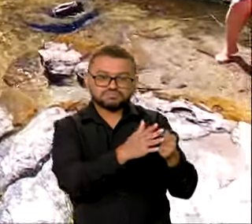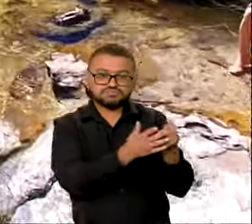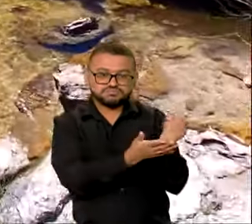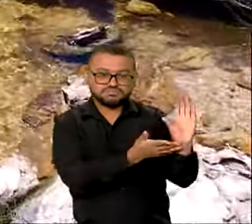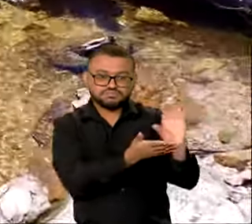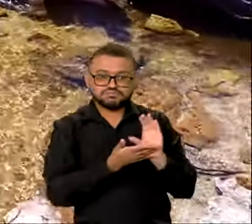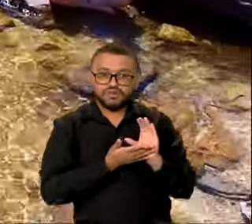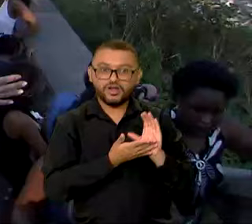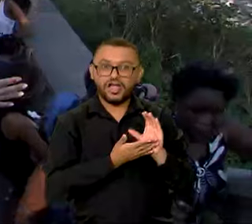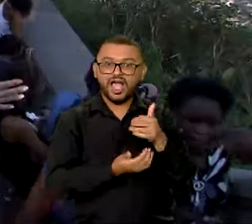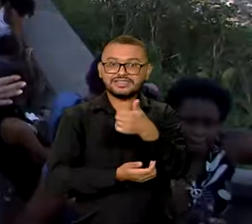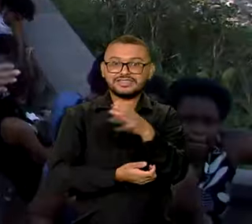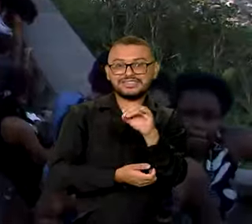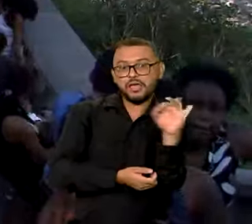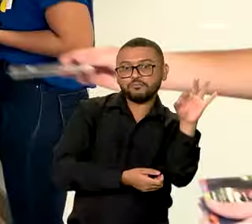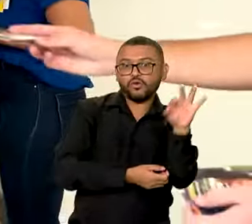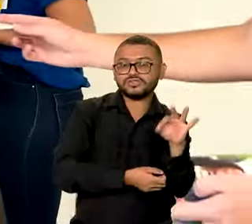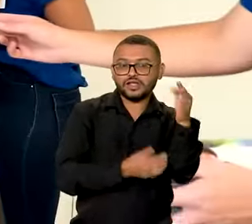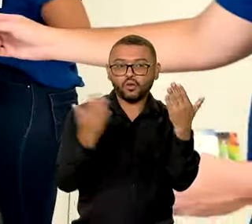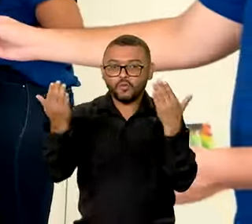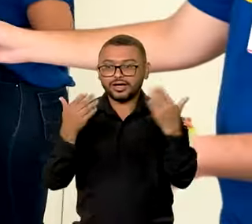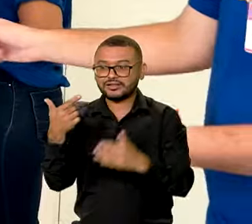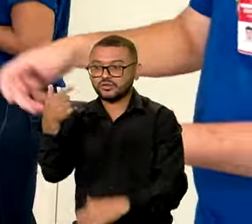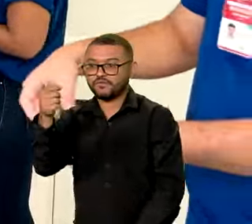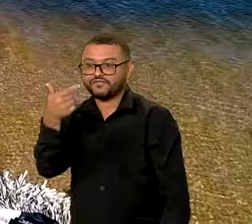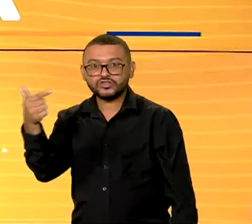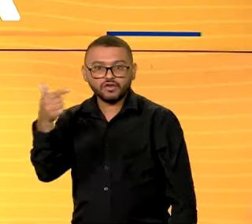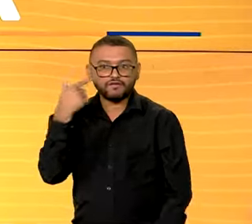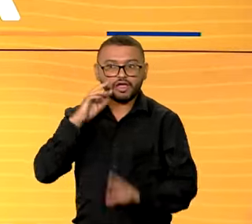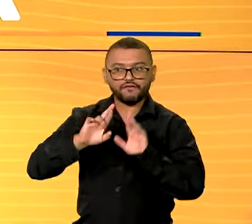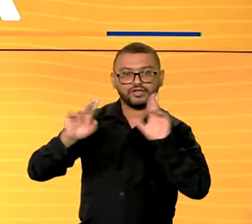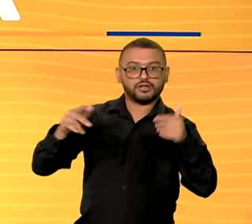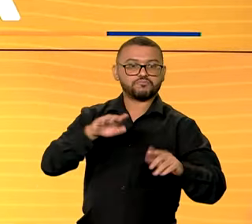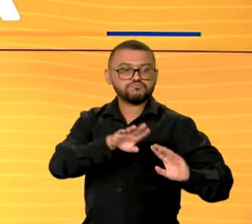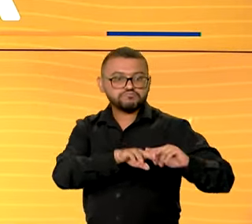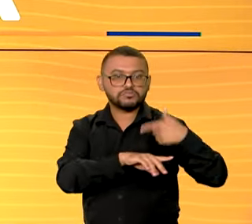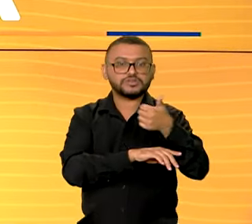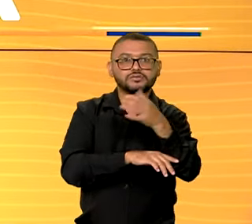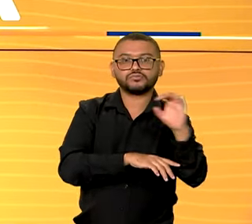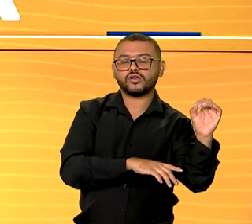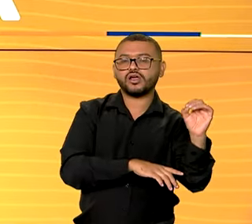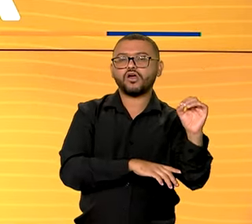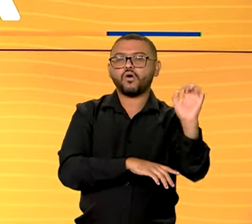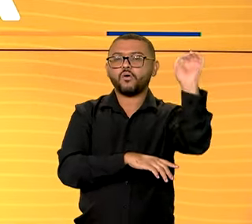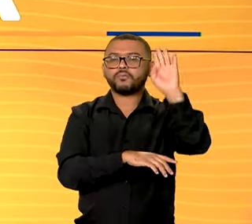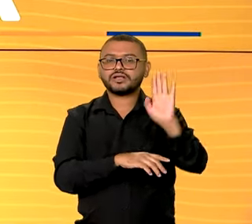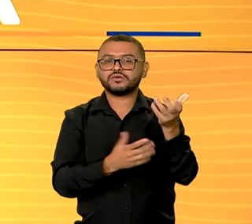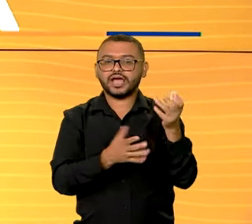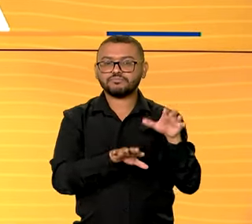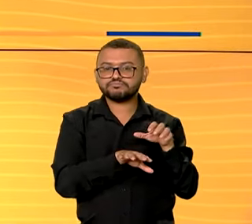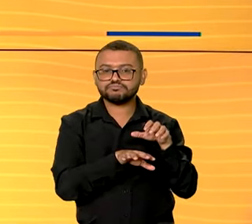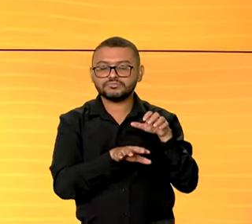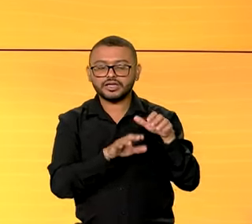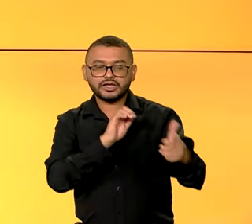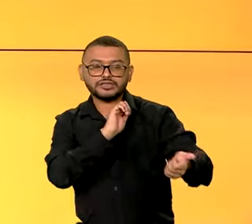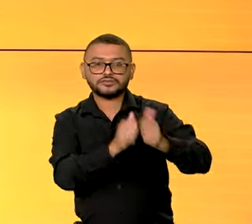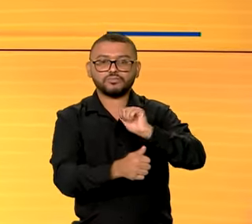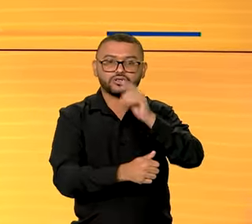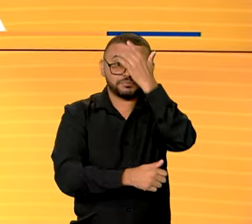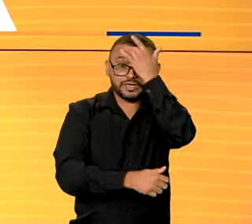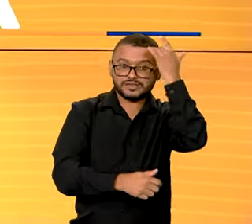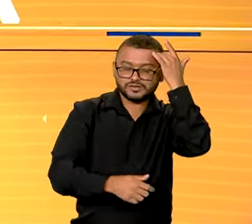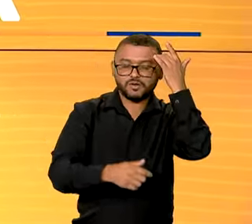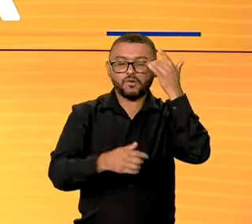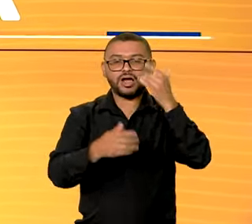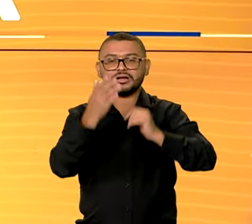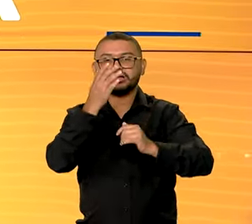alta de mais de 100% na comparação com 2022. E o Brasil se prepara para enviar 250 atletas que